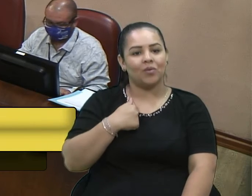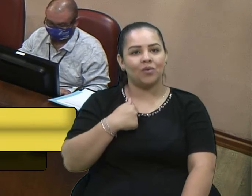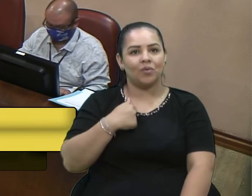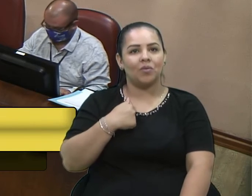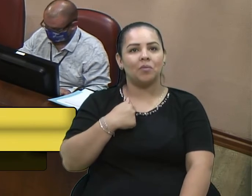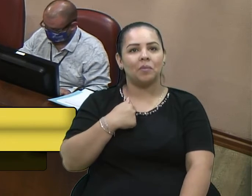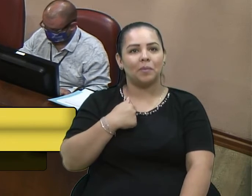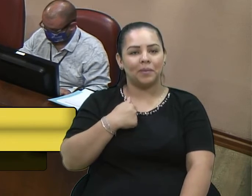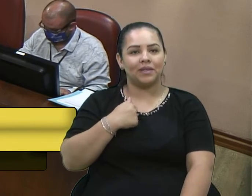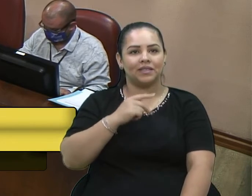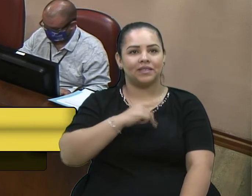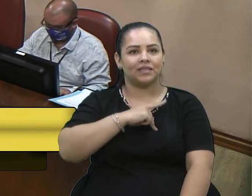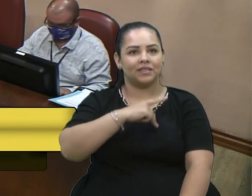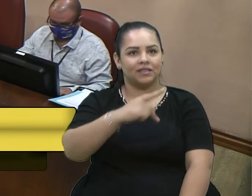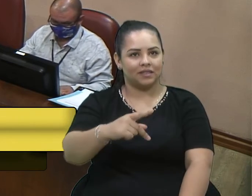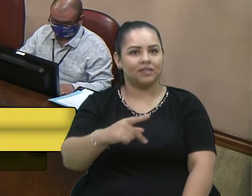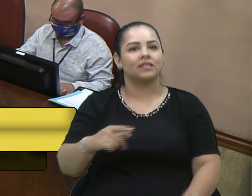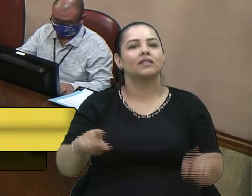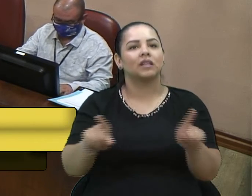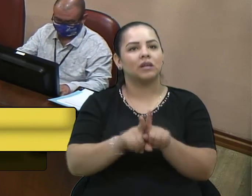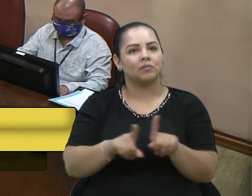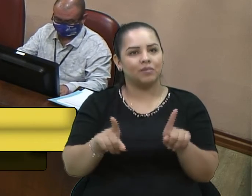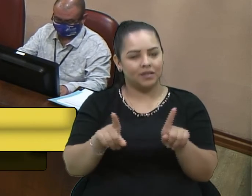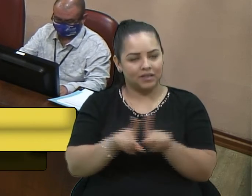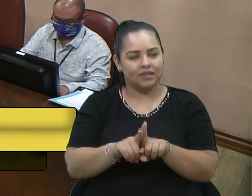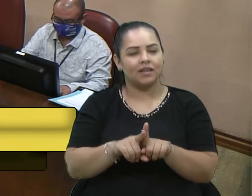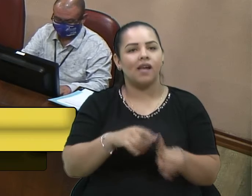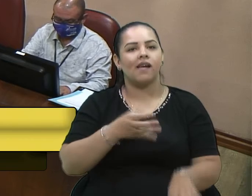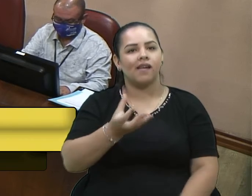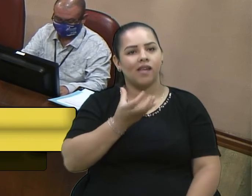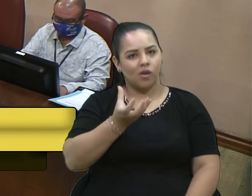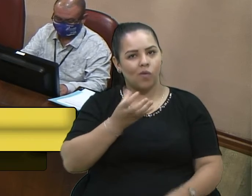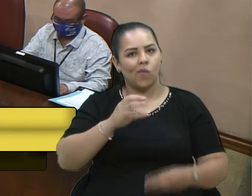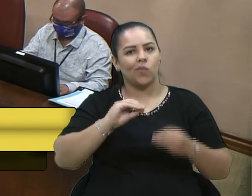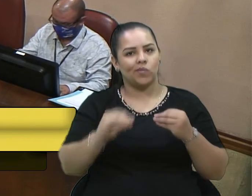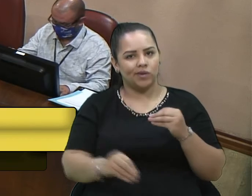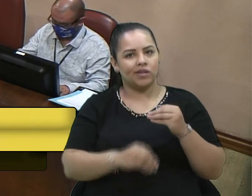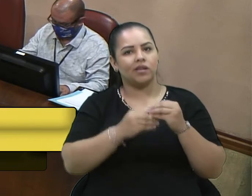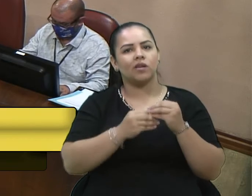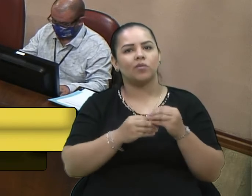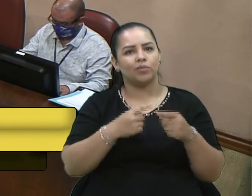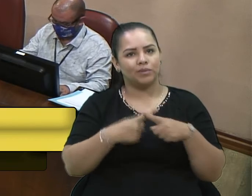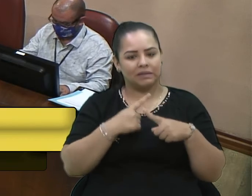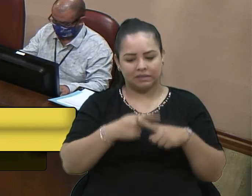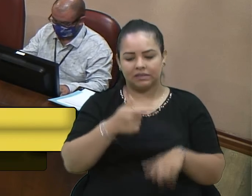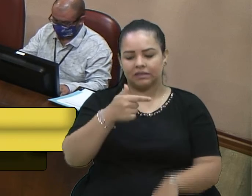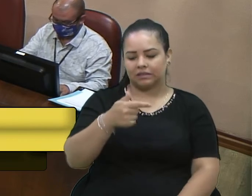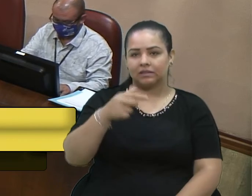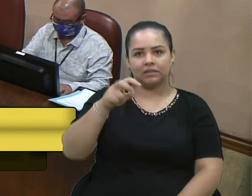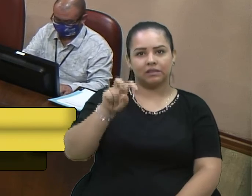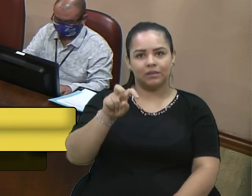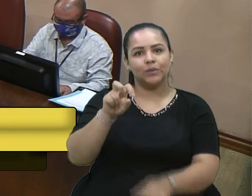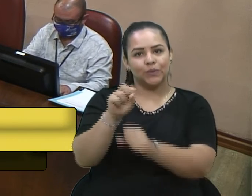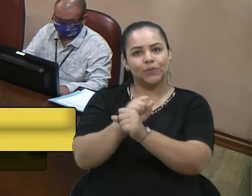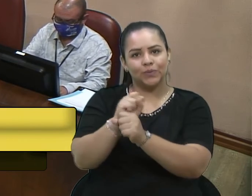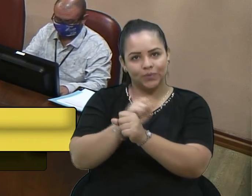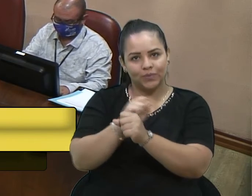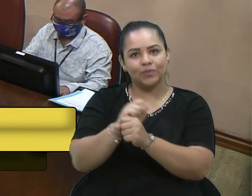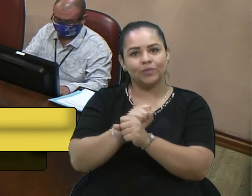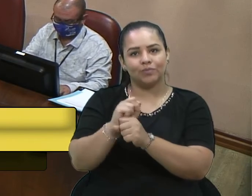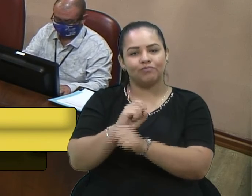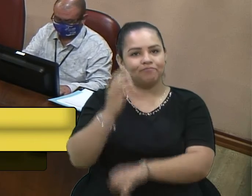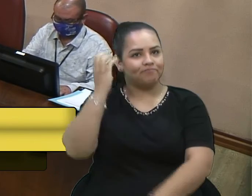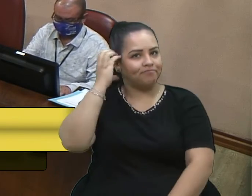também gostaria de me somar, porque nos 75 anos da Rádio Caxias,